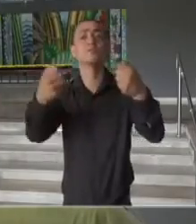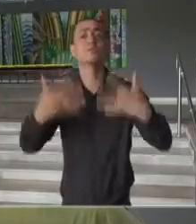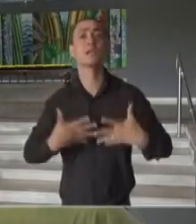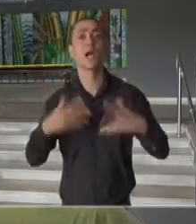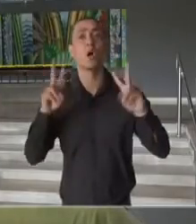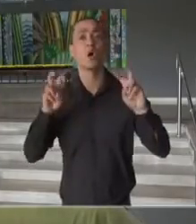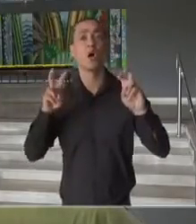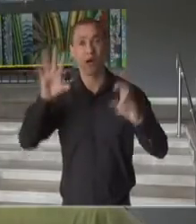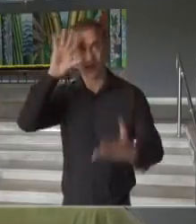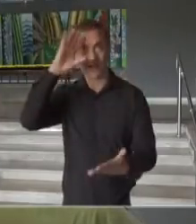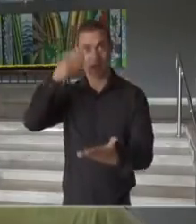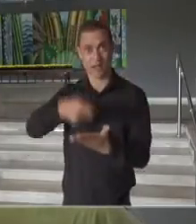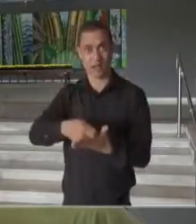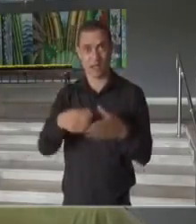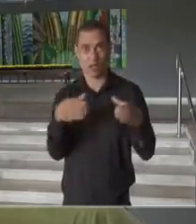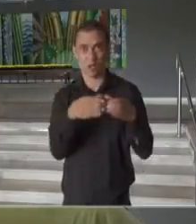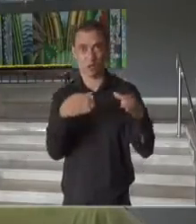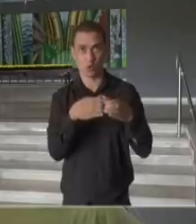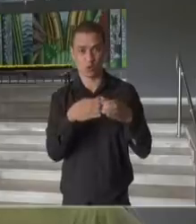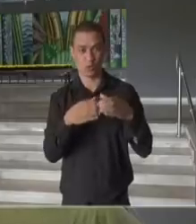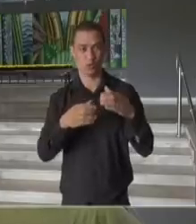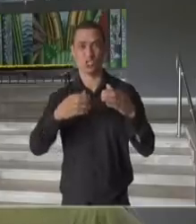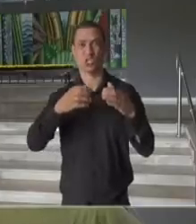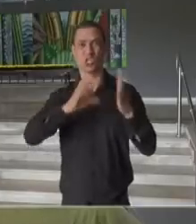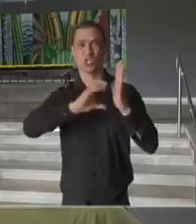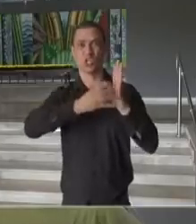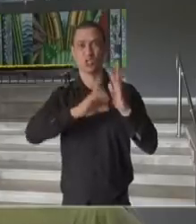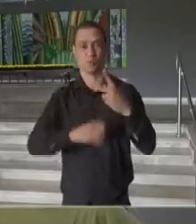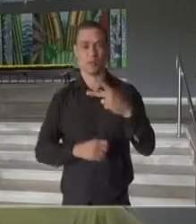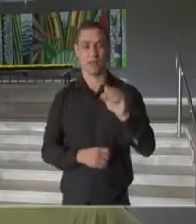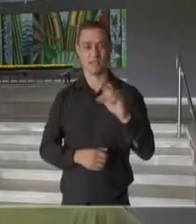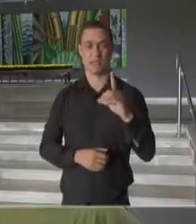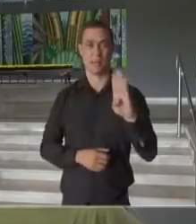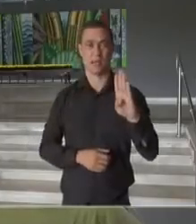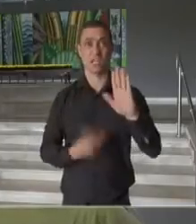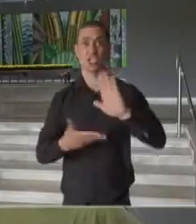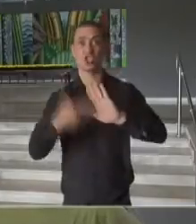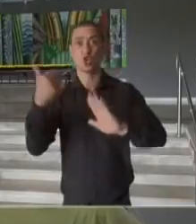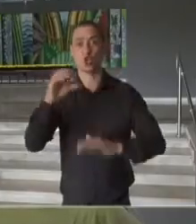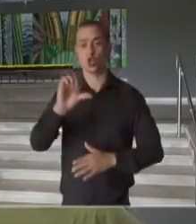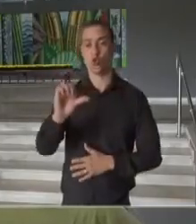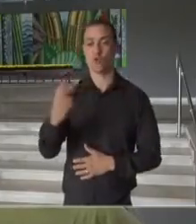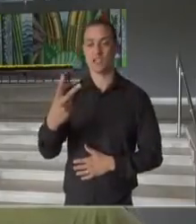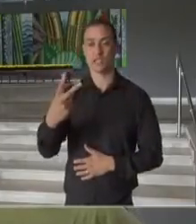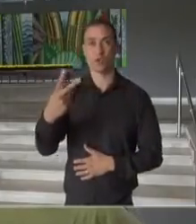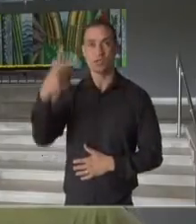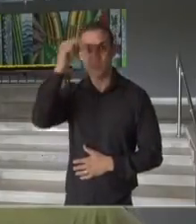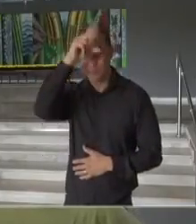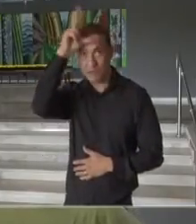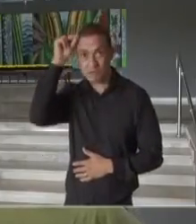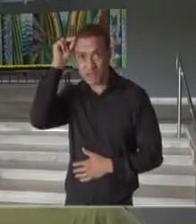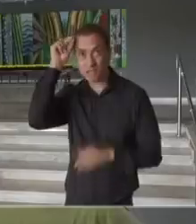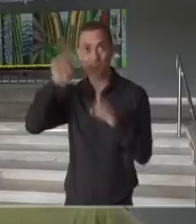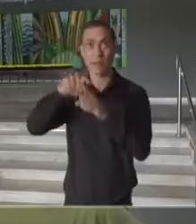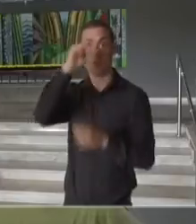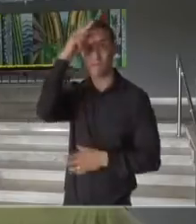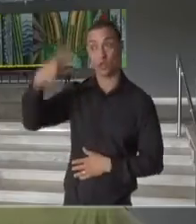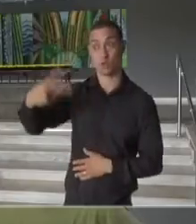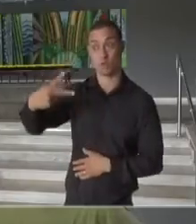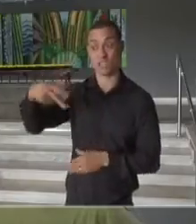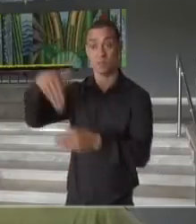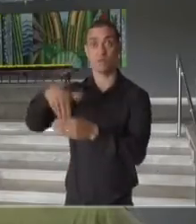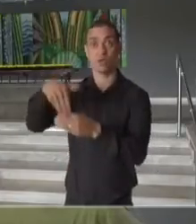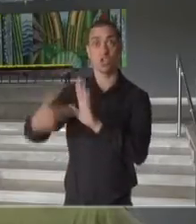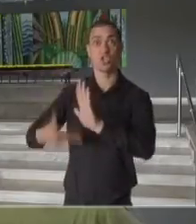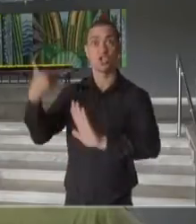sobre a decisão da comissão de prévias do PSDB, que excluiu 92 prefeitos e vice-prefeitos da votação, e são